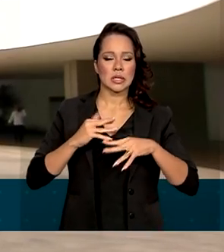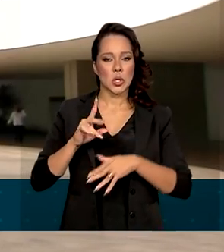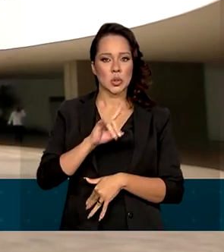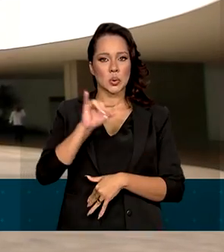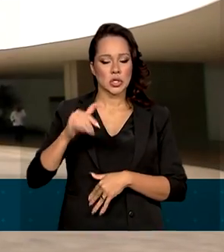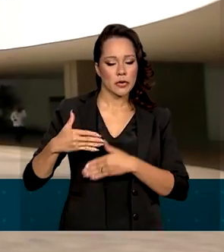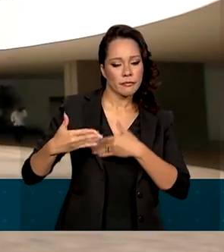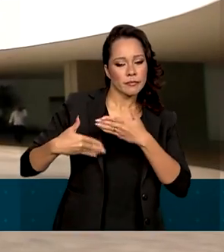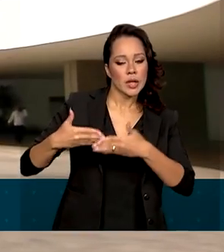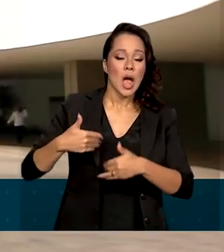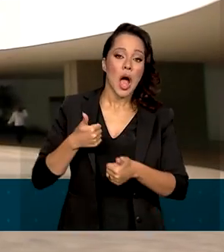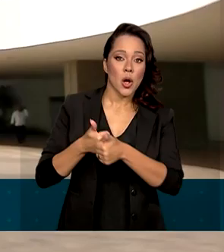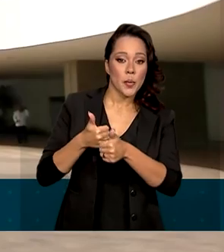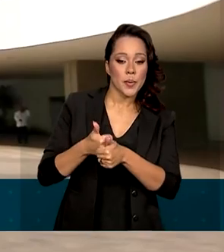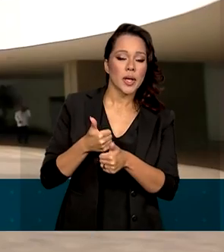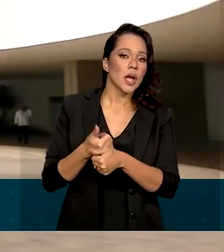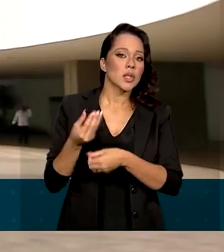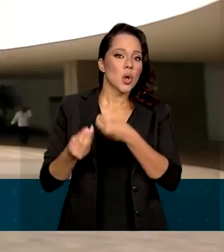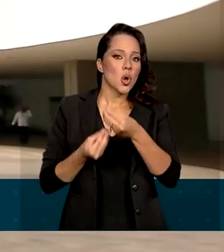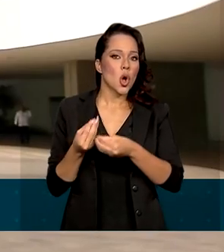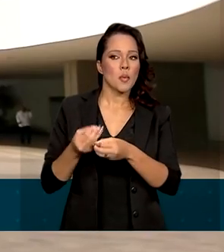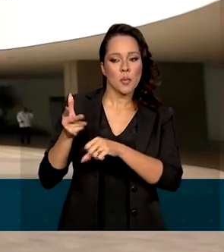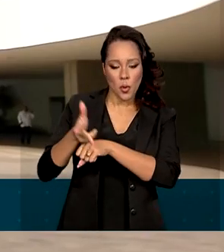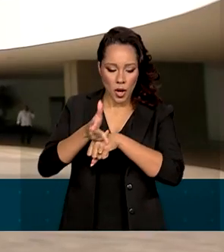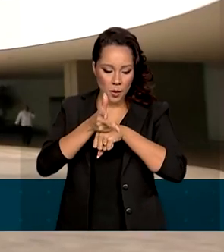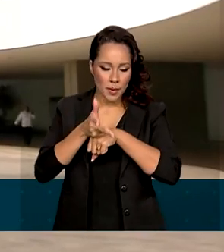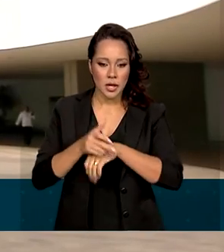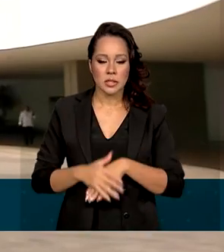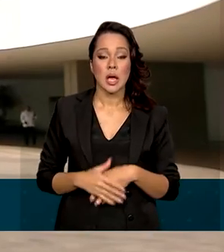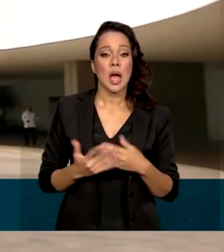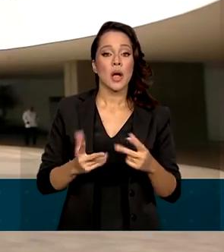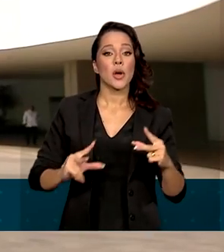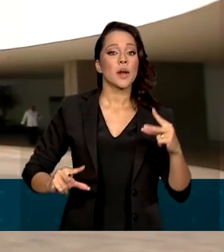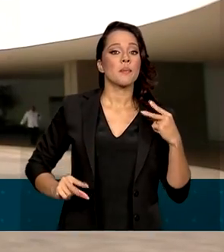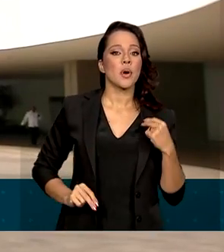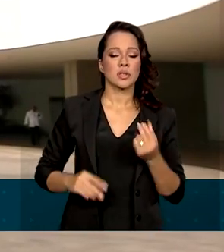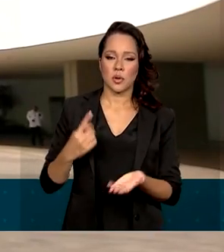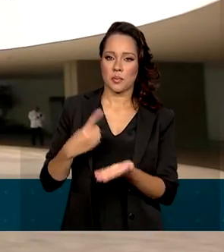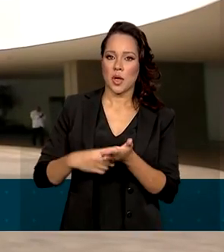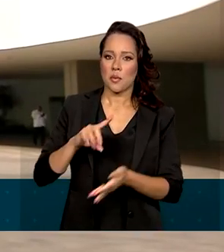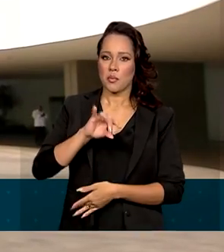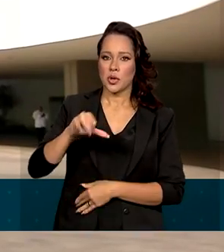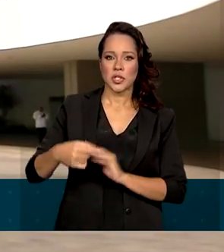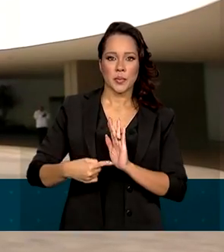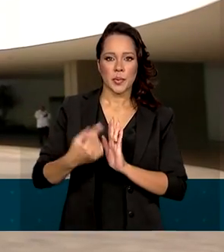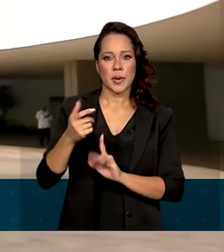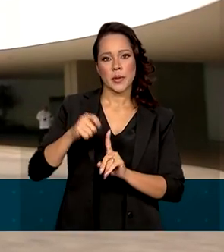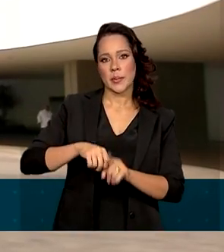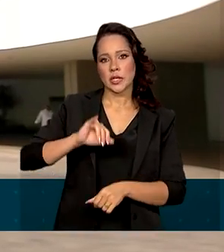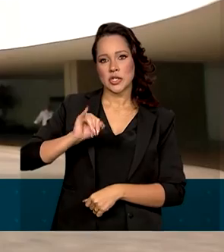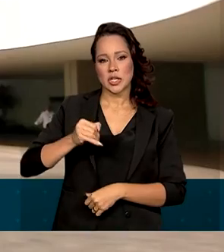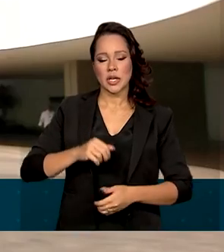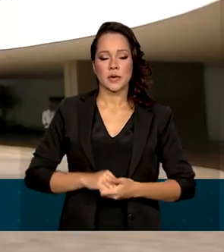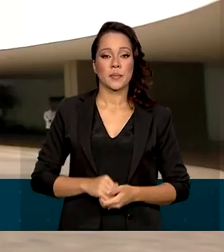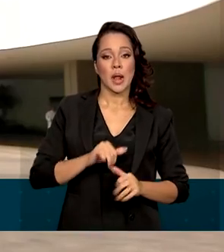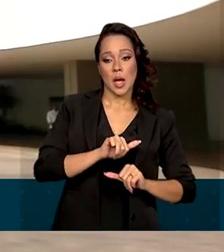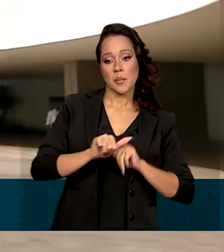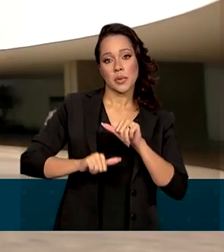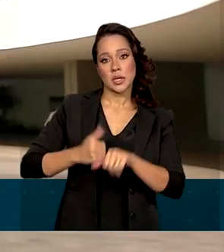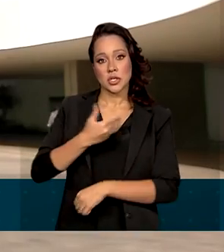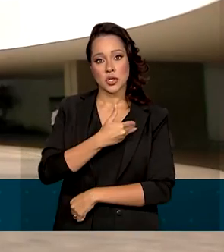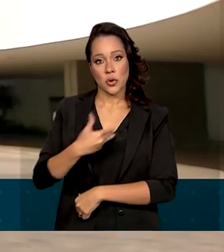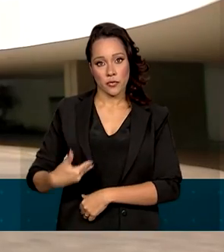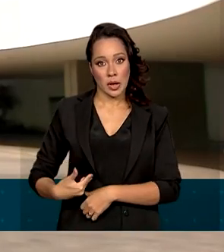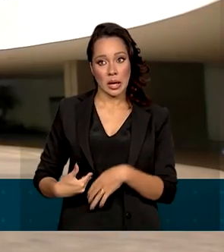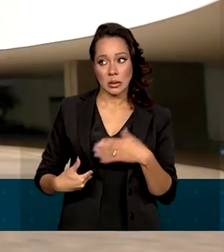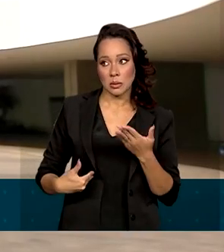do dia será acompanhada por meio de imagens. Quanto à posse, Mara, está marcada para o dia 1º de janeiro. A transição de governo, né,